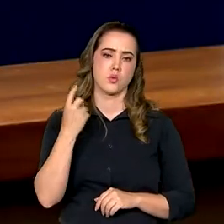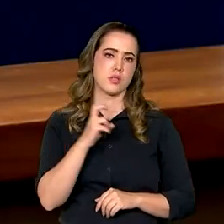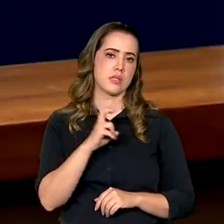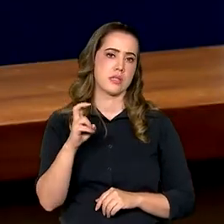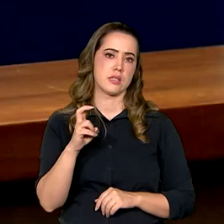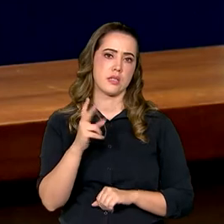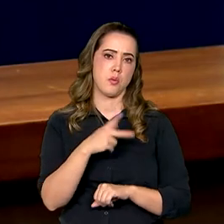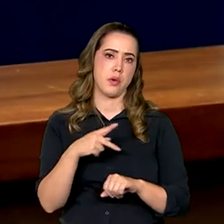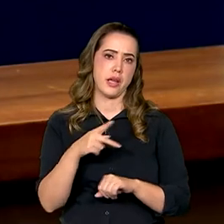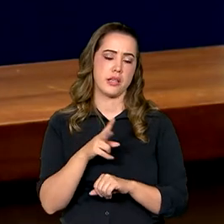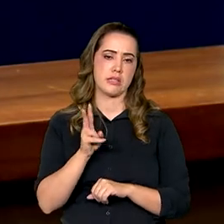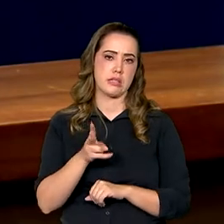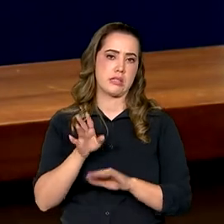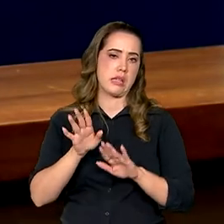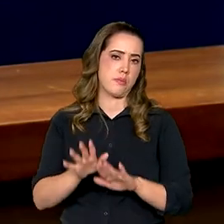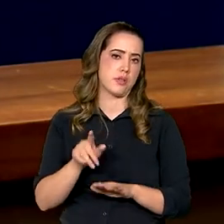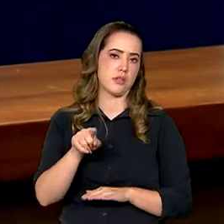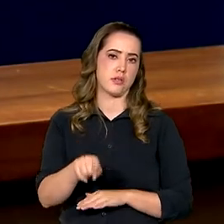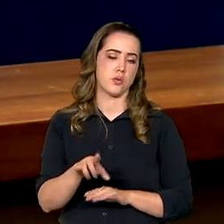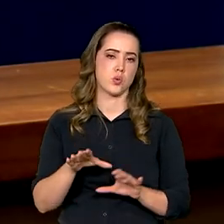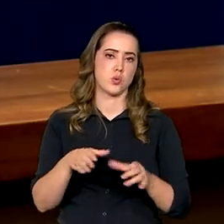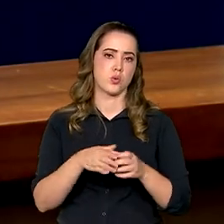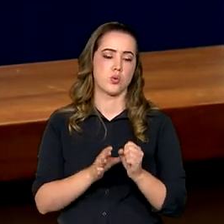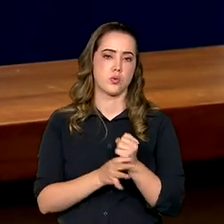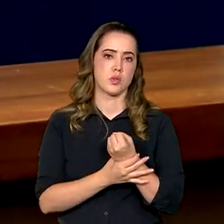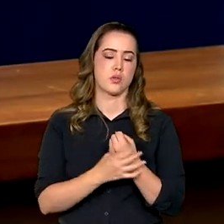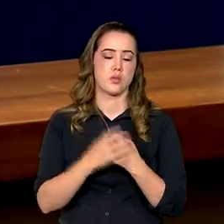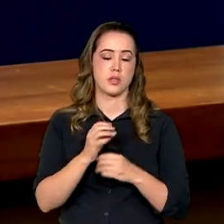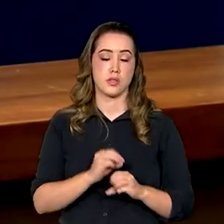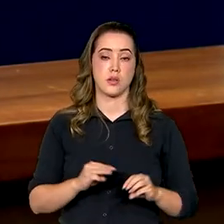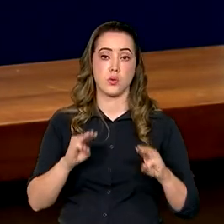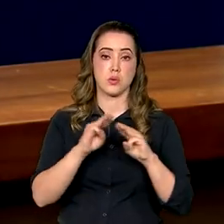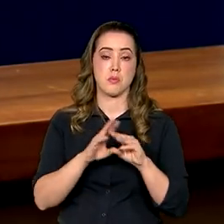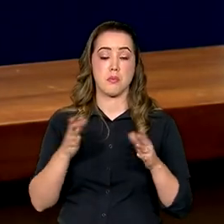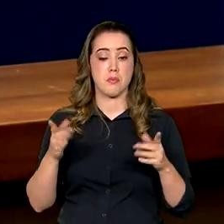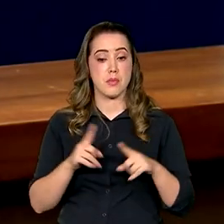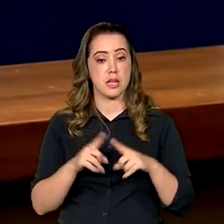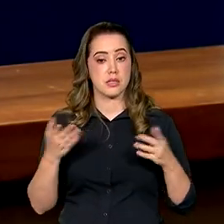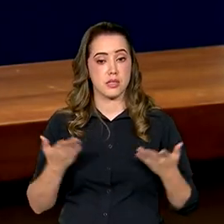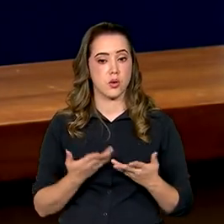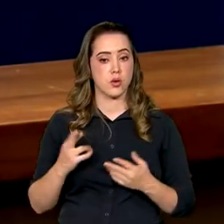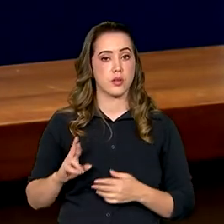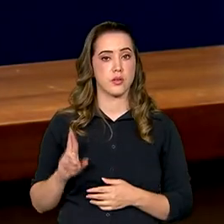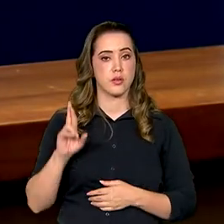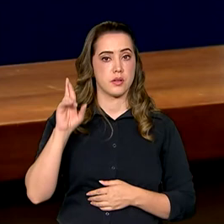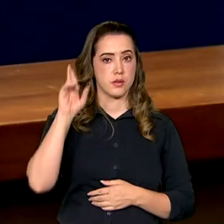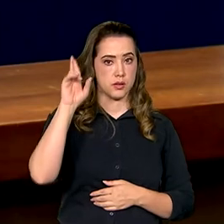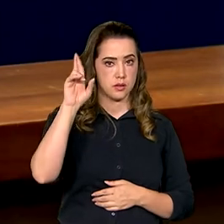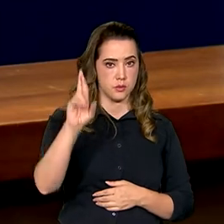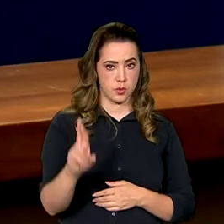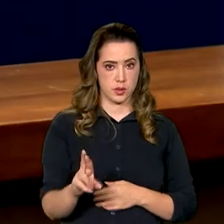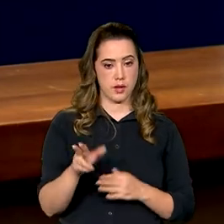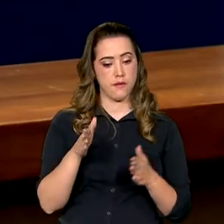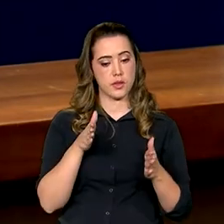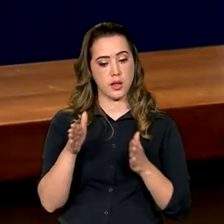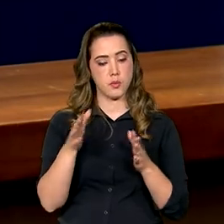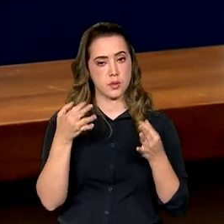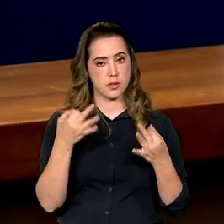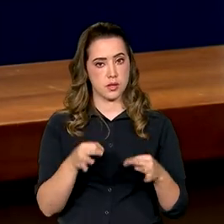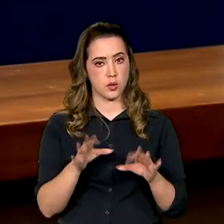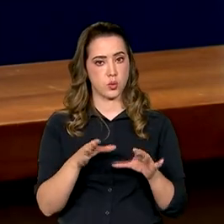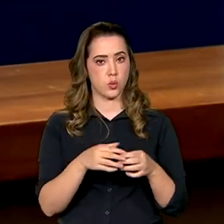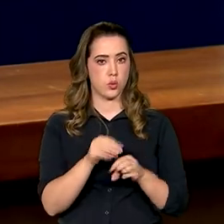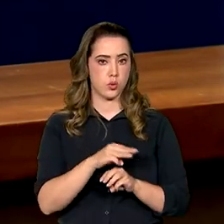membros permanentes do Conselho de Segurança da ONU, mas agora, ao assumir a presidência temporária do grupo,